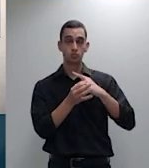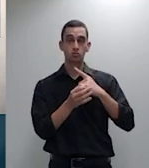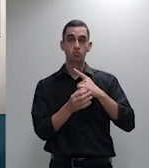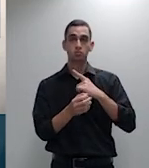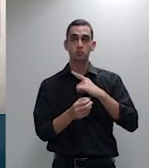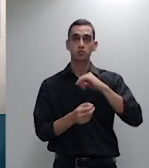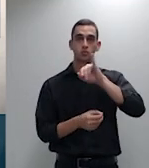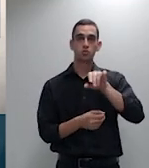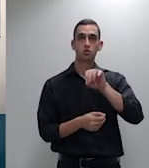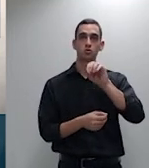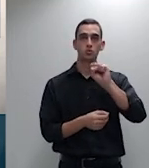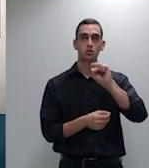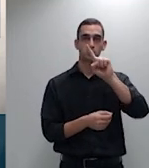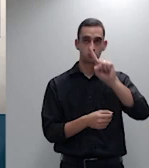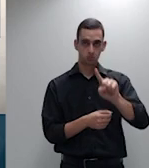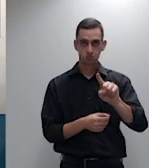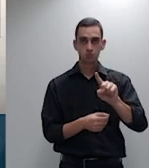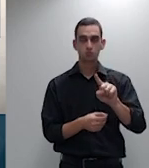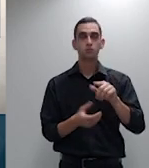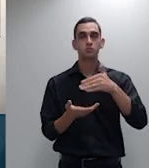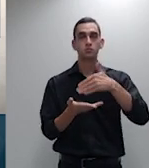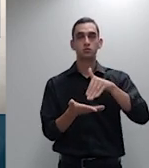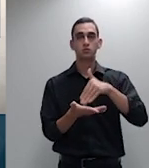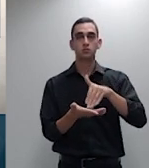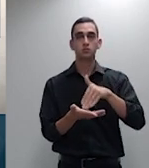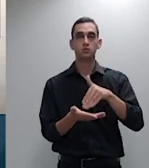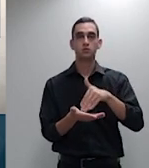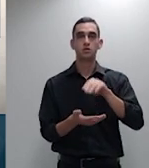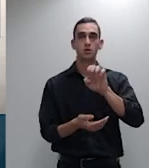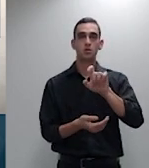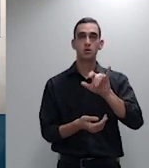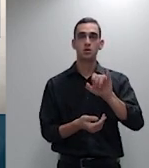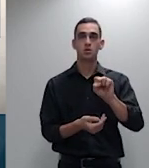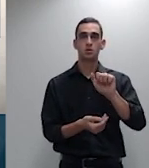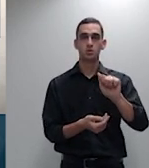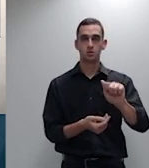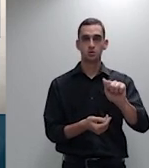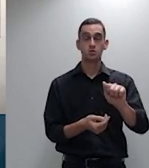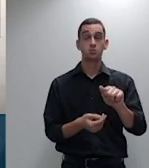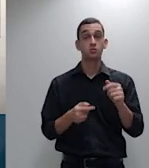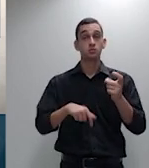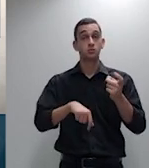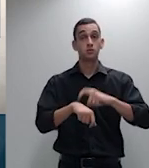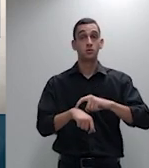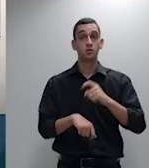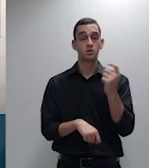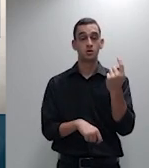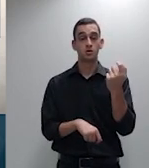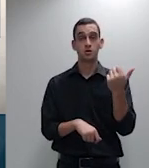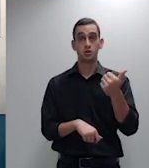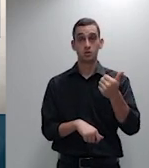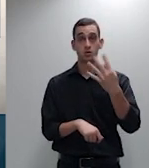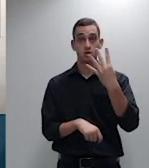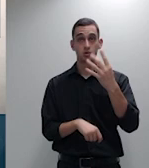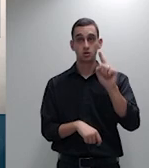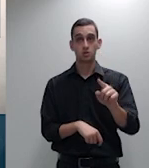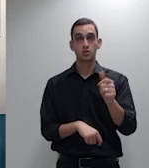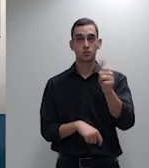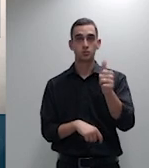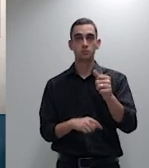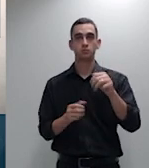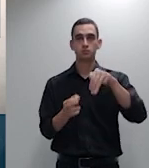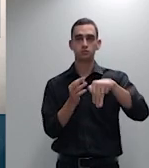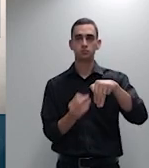Secretária Anelisa Kirchner. Às 14h11, presentes os senhores ministros, Luiz Felipe Salomão, Raul Araújo,